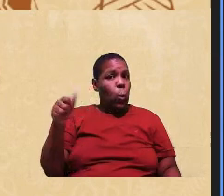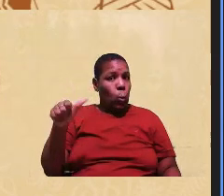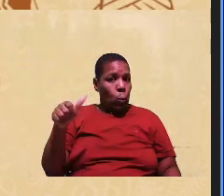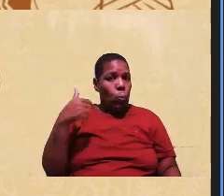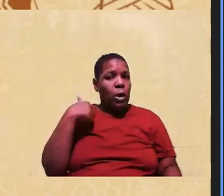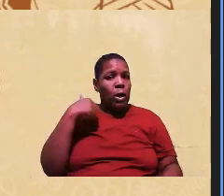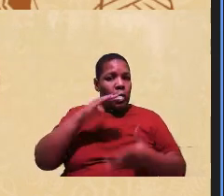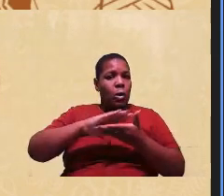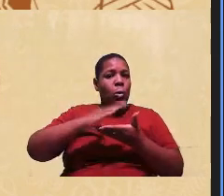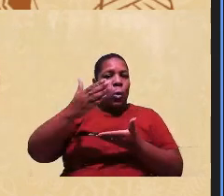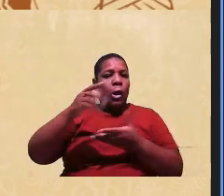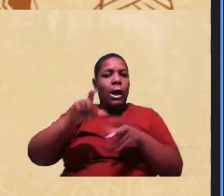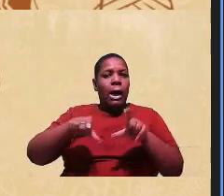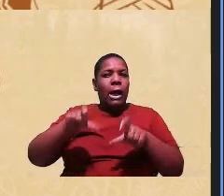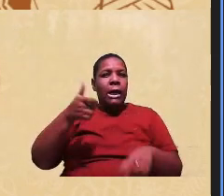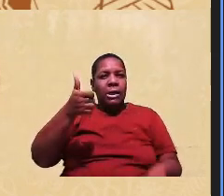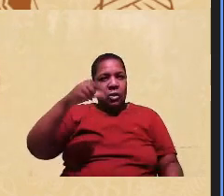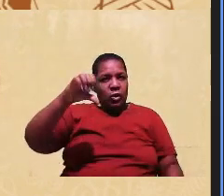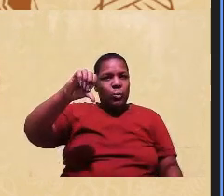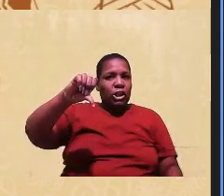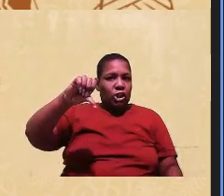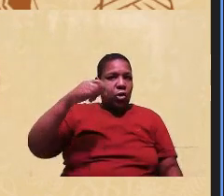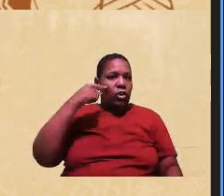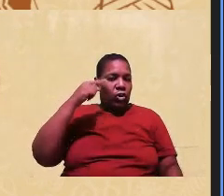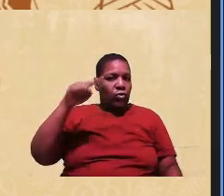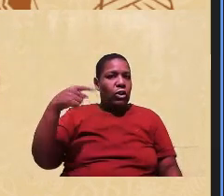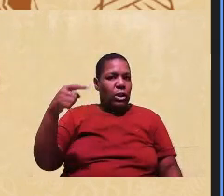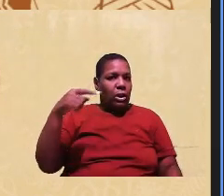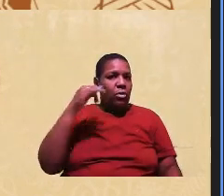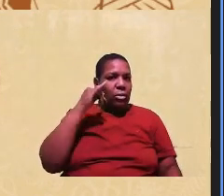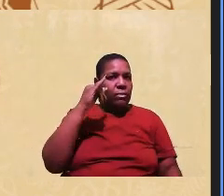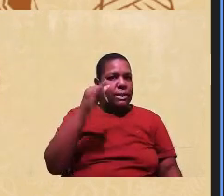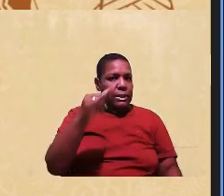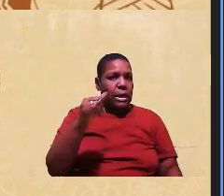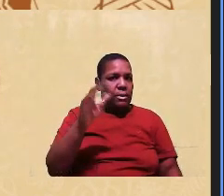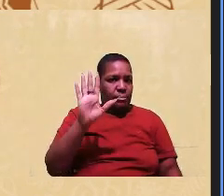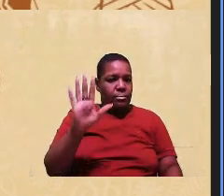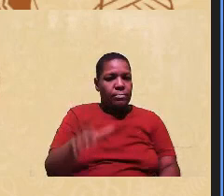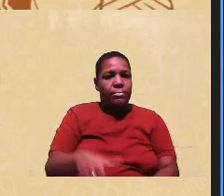com dados de 2019, mas depois eu posso tentar ver aqui.